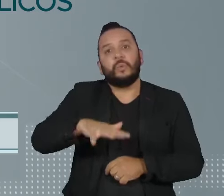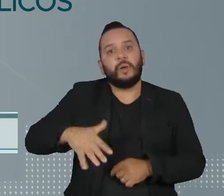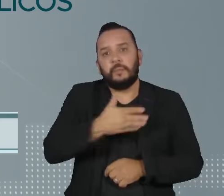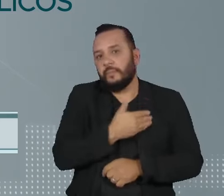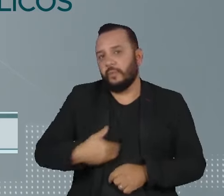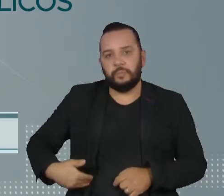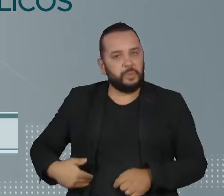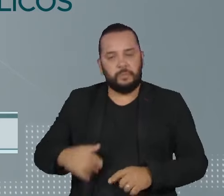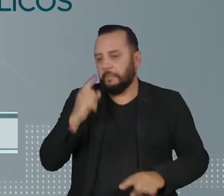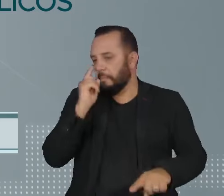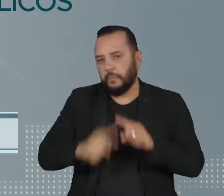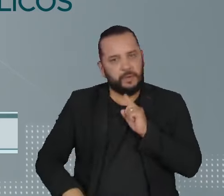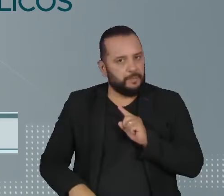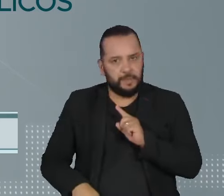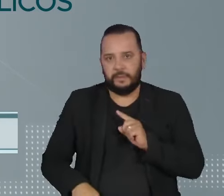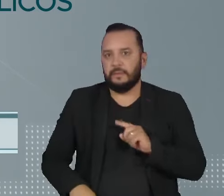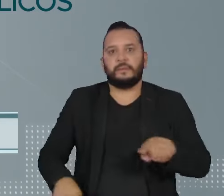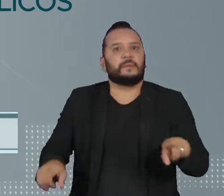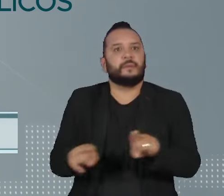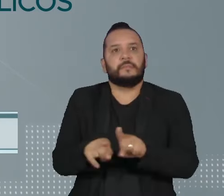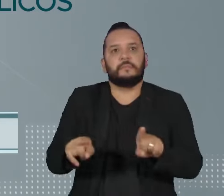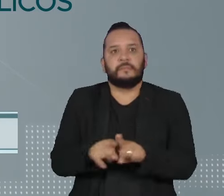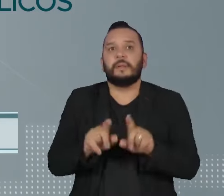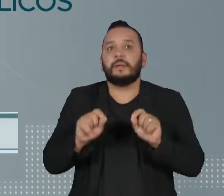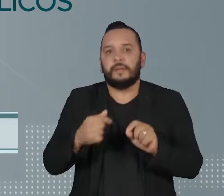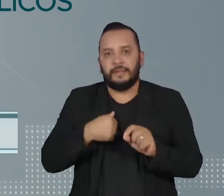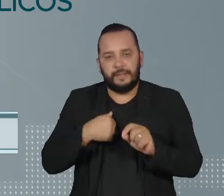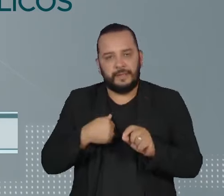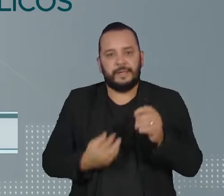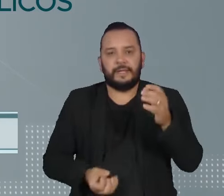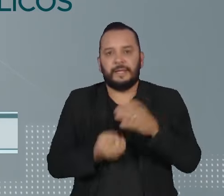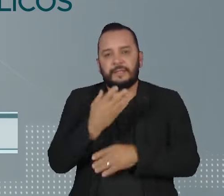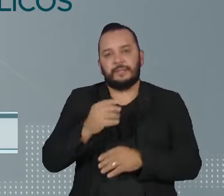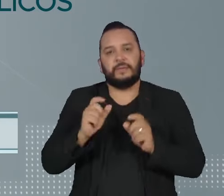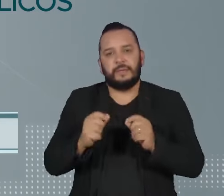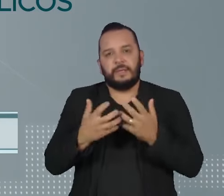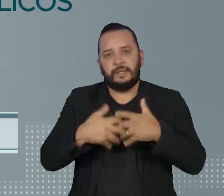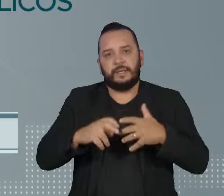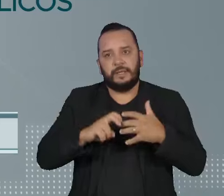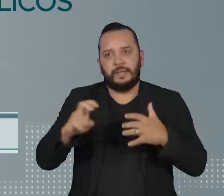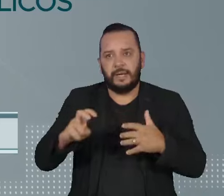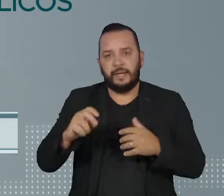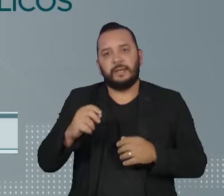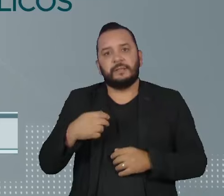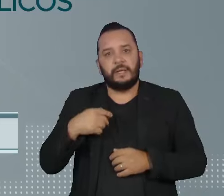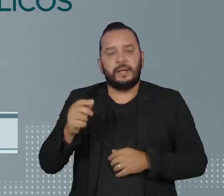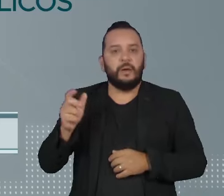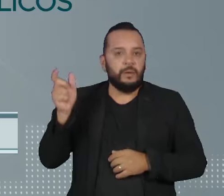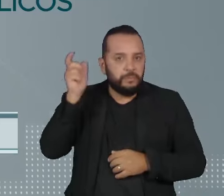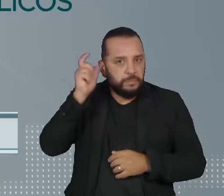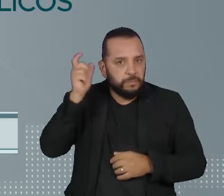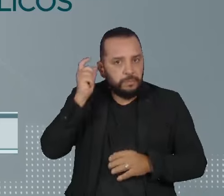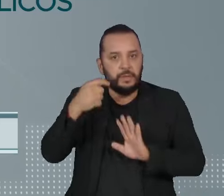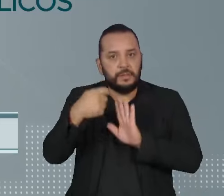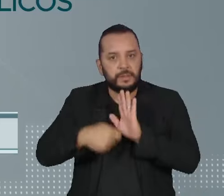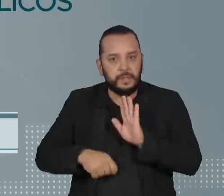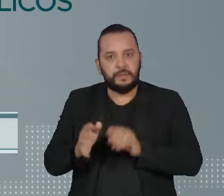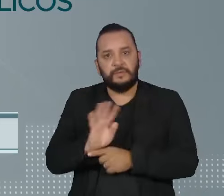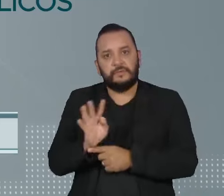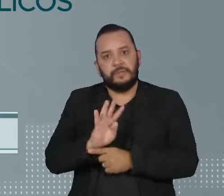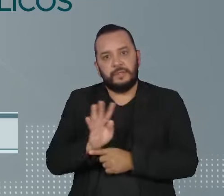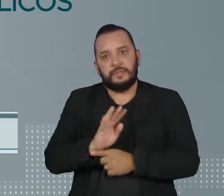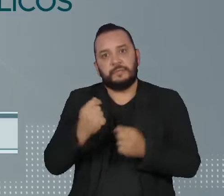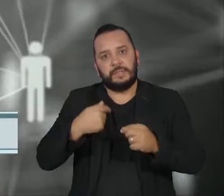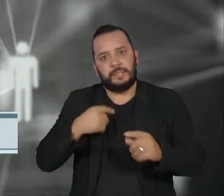será aceita. Além disso, criações feitas por IA, como áudios, textos e vídeos, deverão ser devidamente